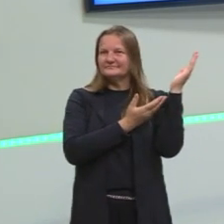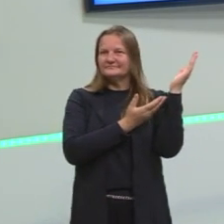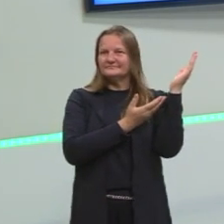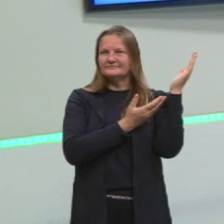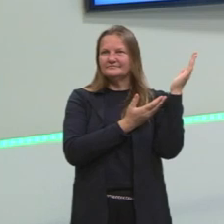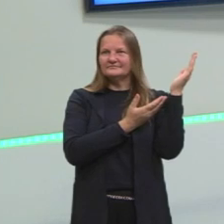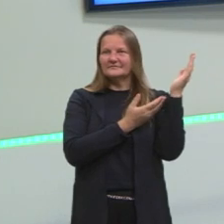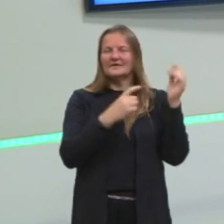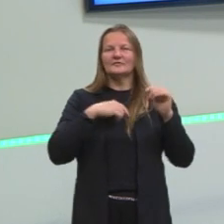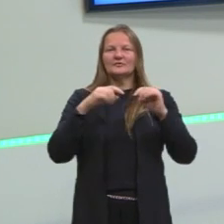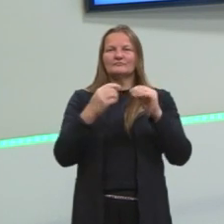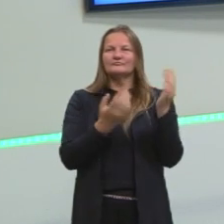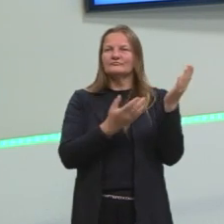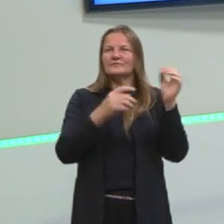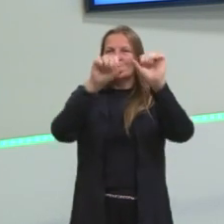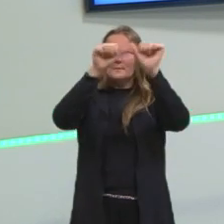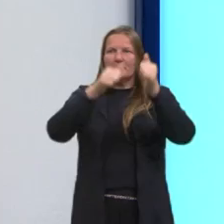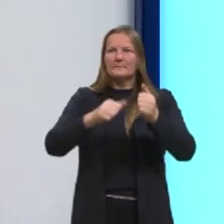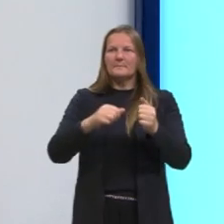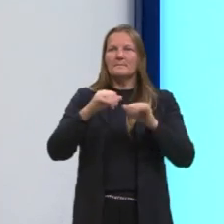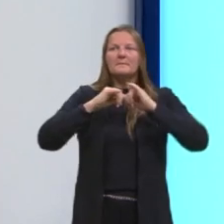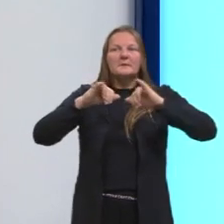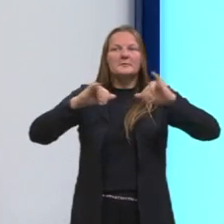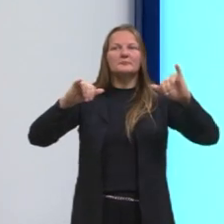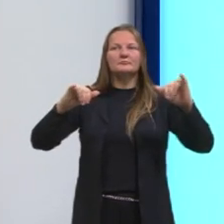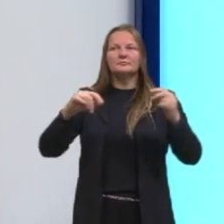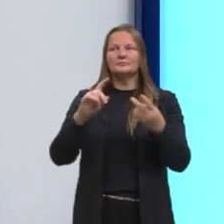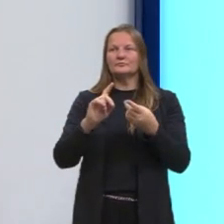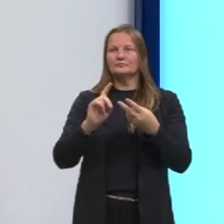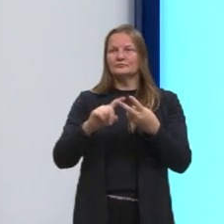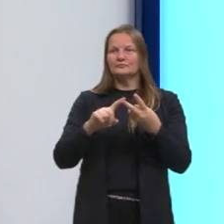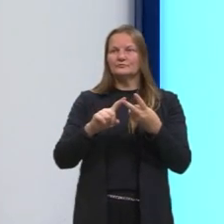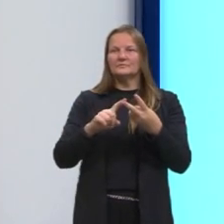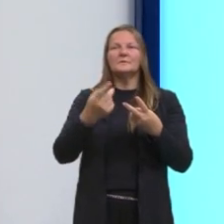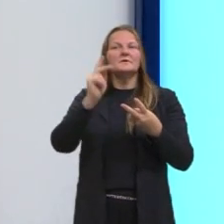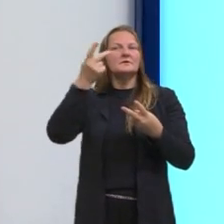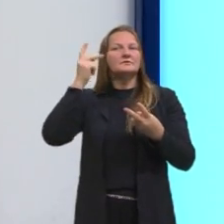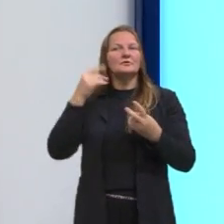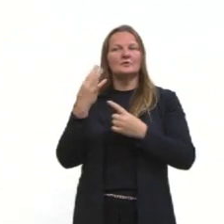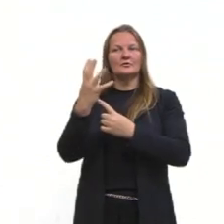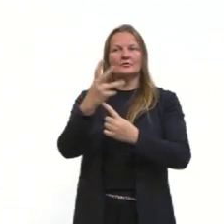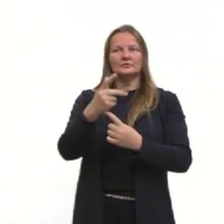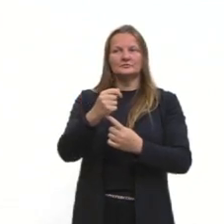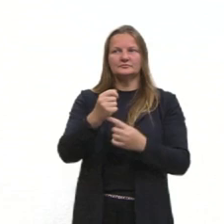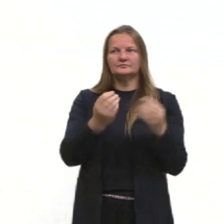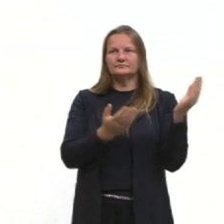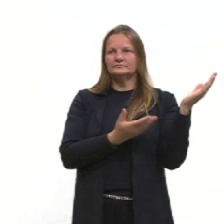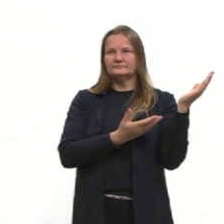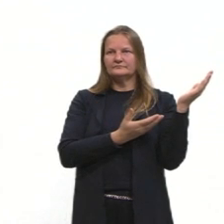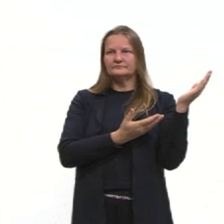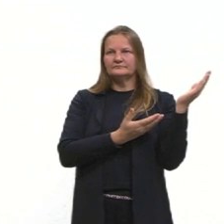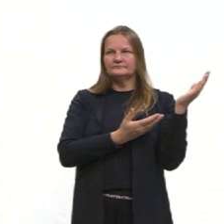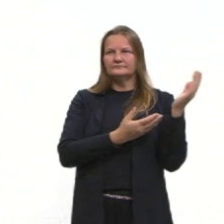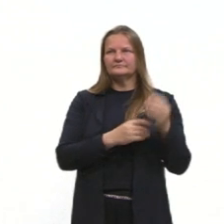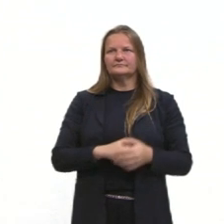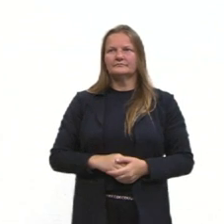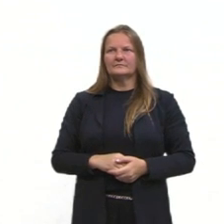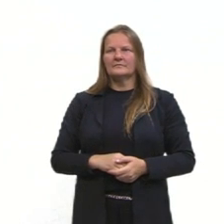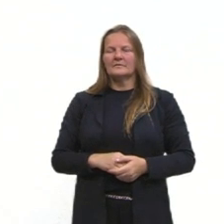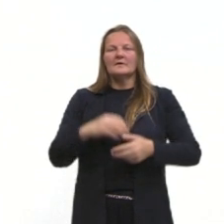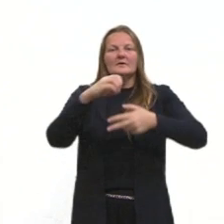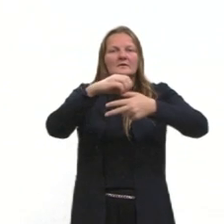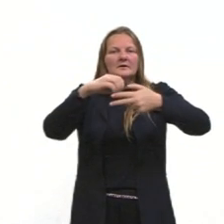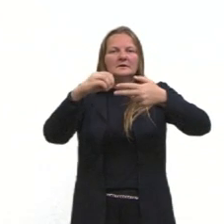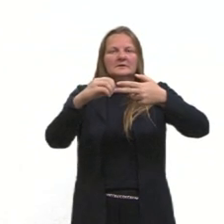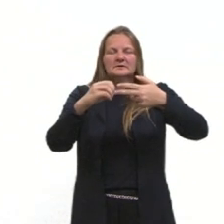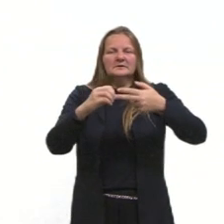slide, nós temos uma imagem publicitária e uma imagem da história da arte, que é a primeira missa. A questão de Enem, gente,